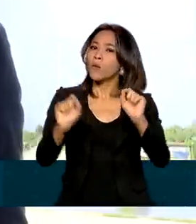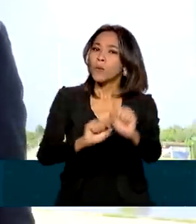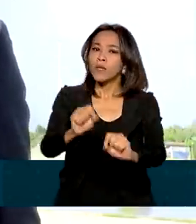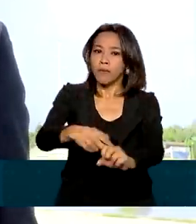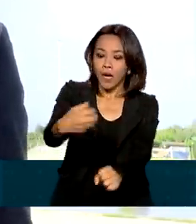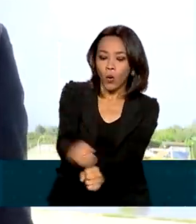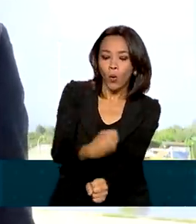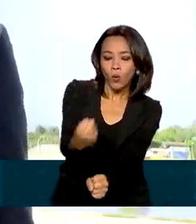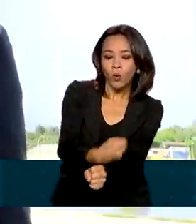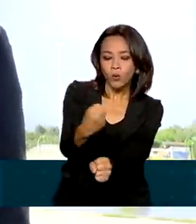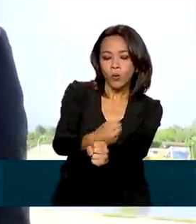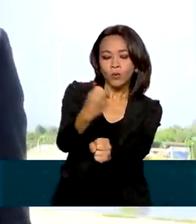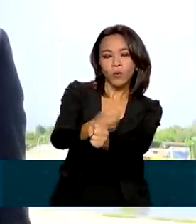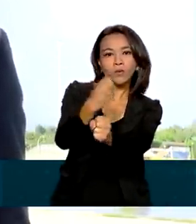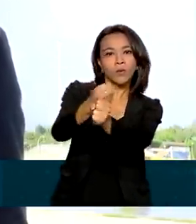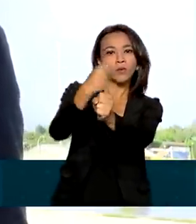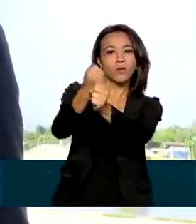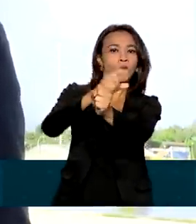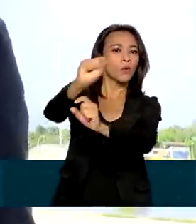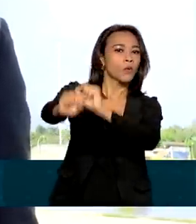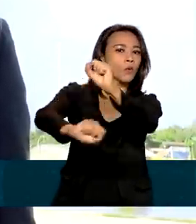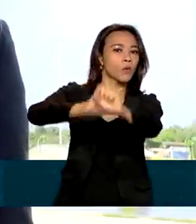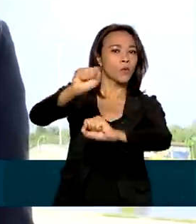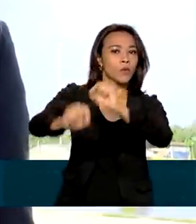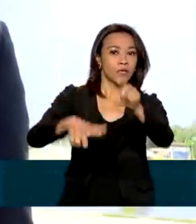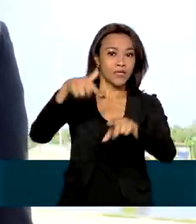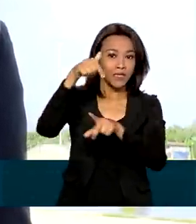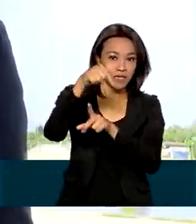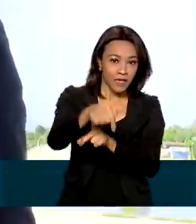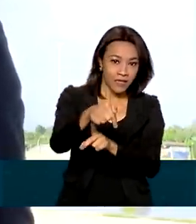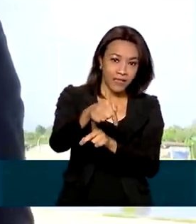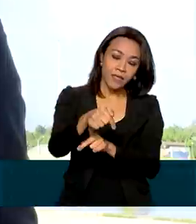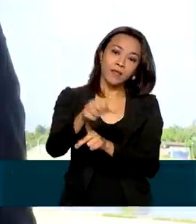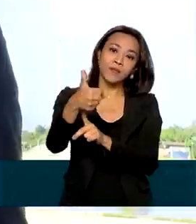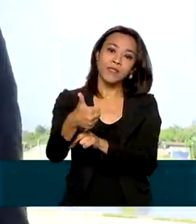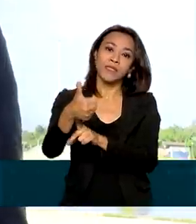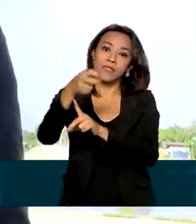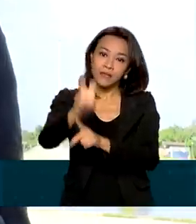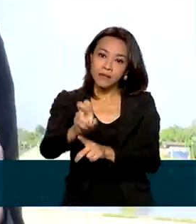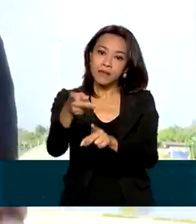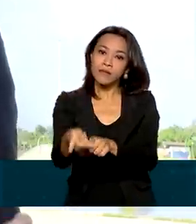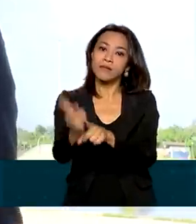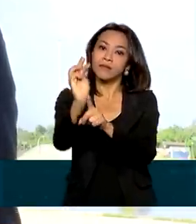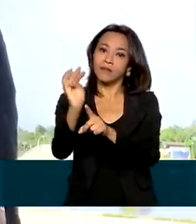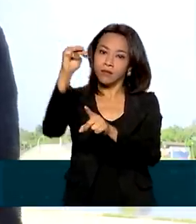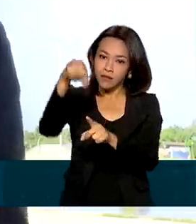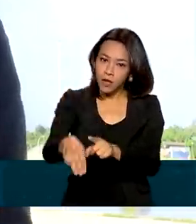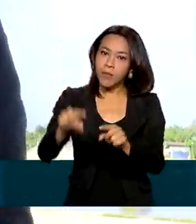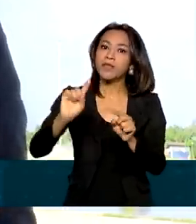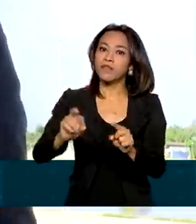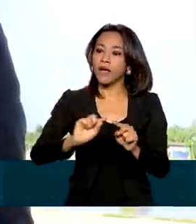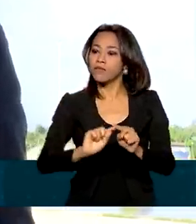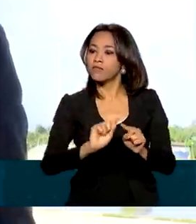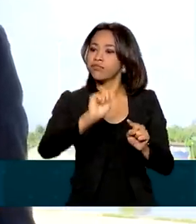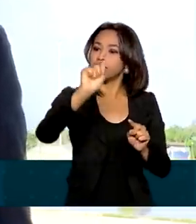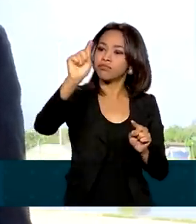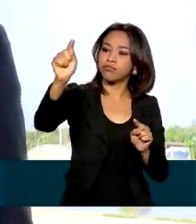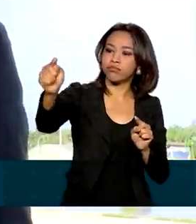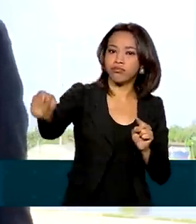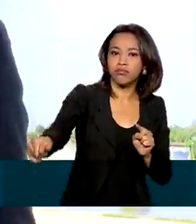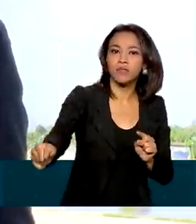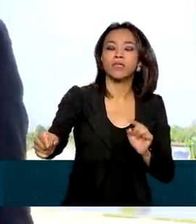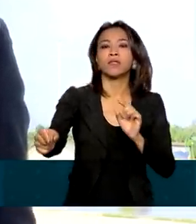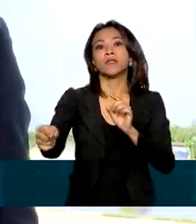construção da linha de transmissão de 715 quilômetros que vai interligar Roraima ao Sistema